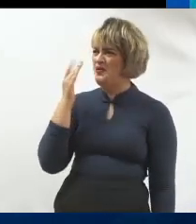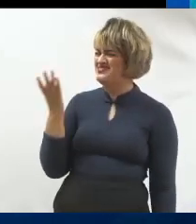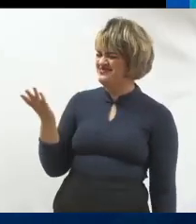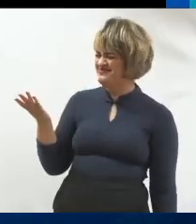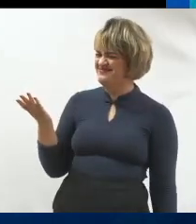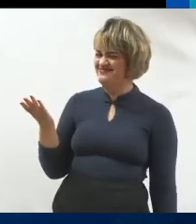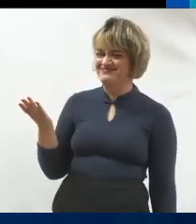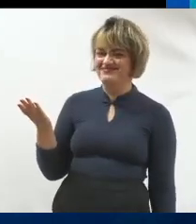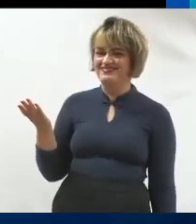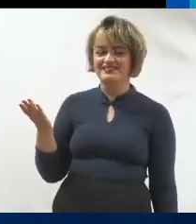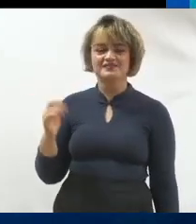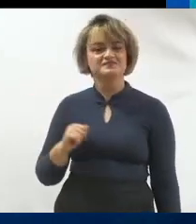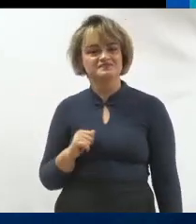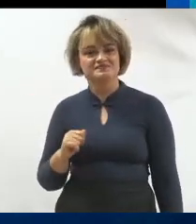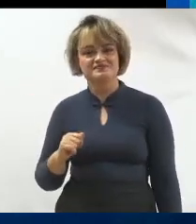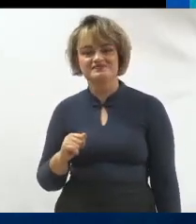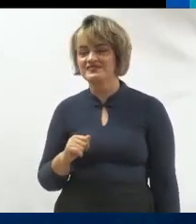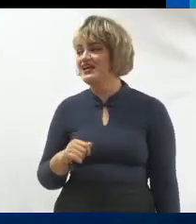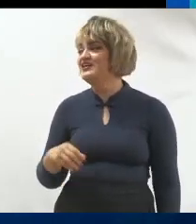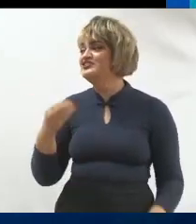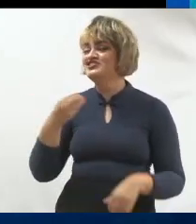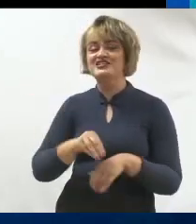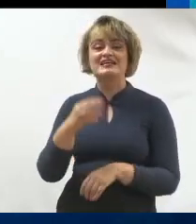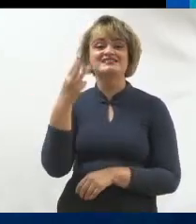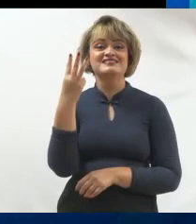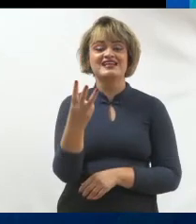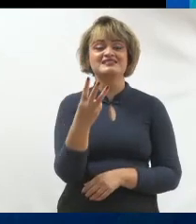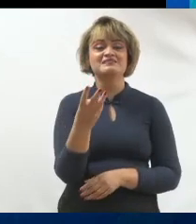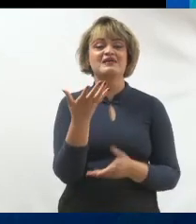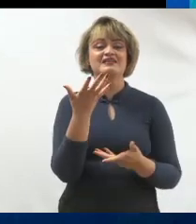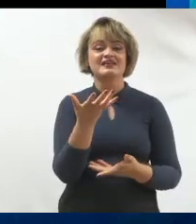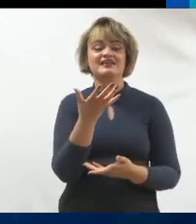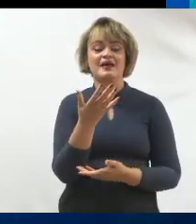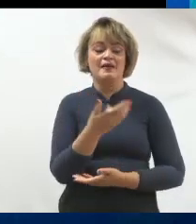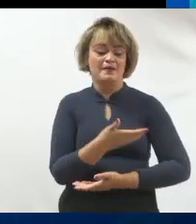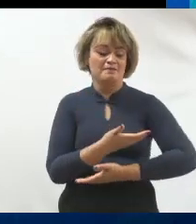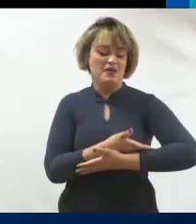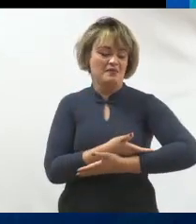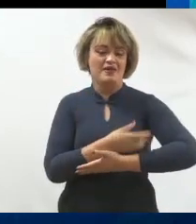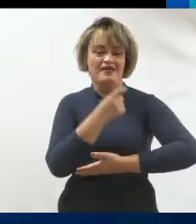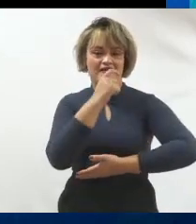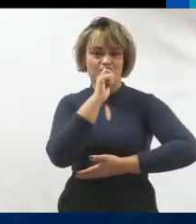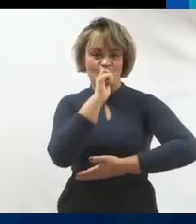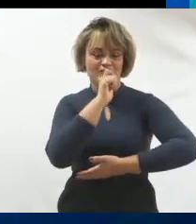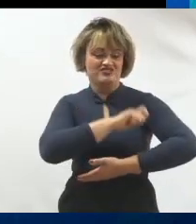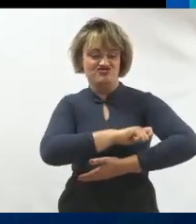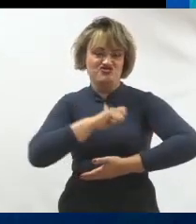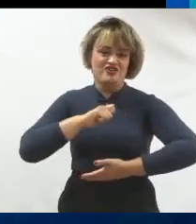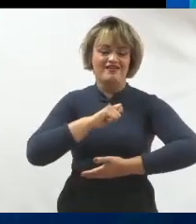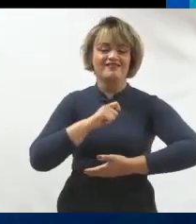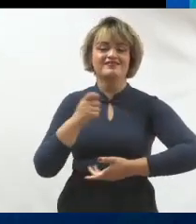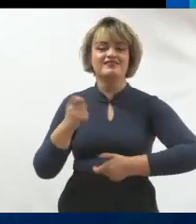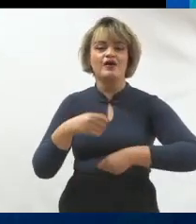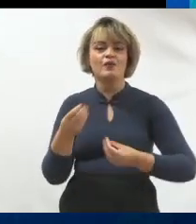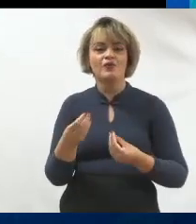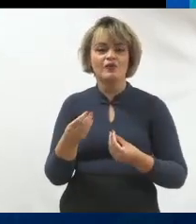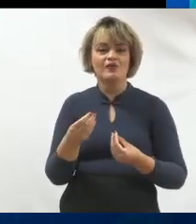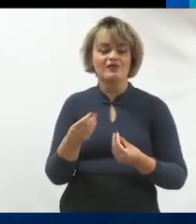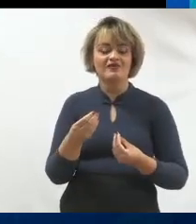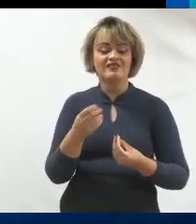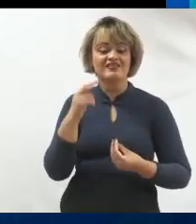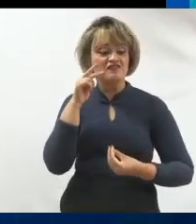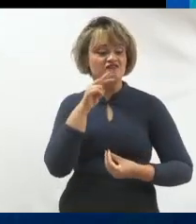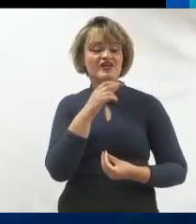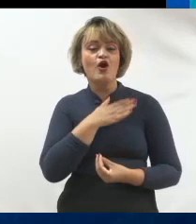é. Três dicas para quem está tentando fazer o bebê tirar a chupeta. Com quem ele está conversando?